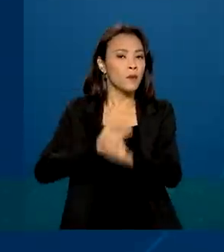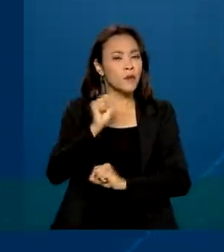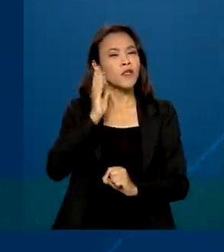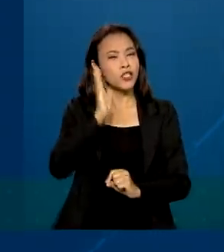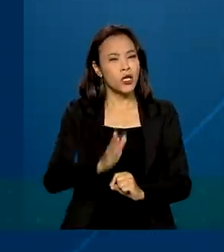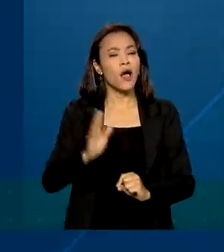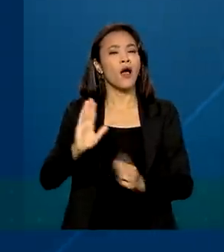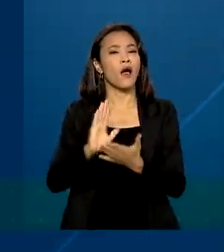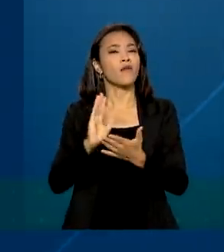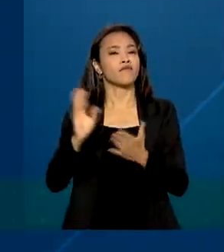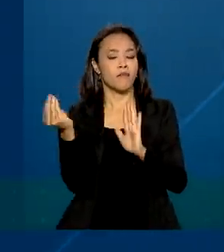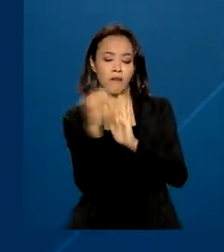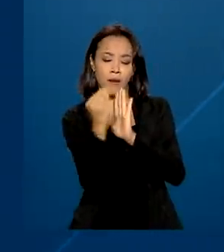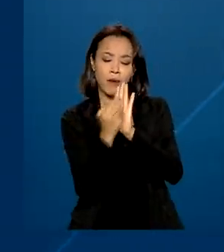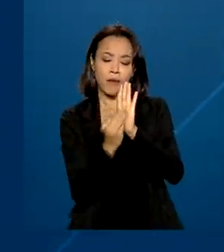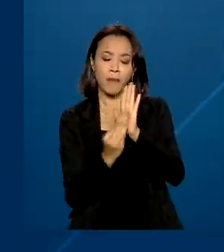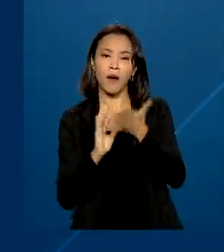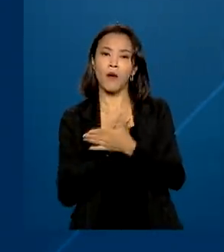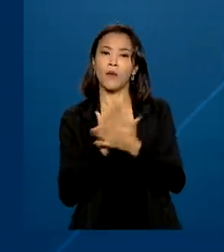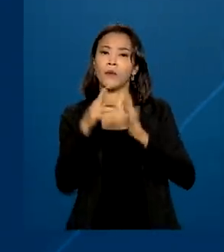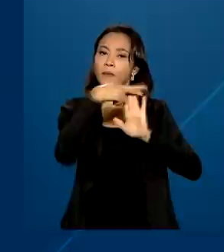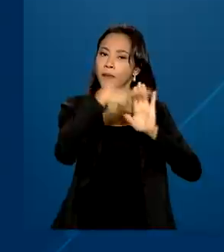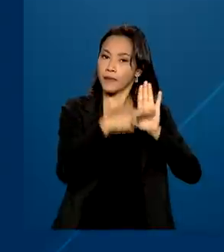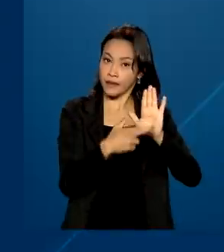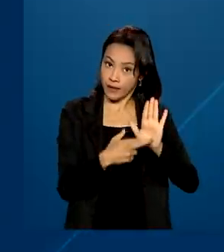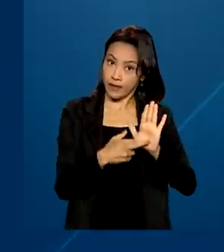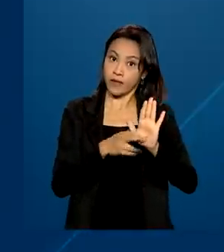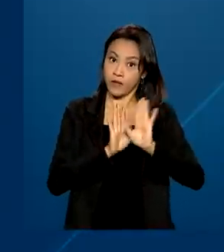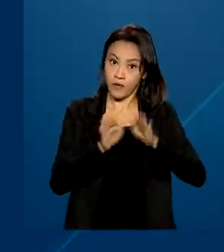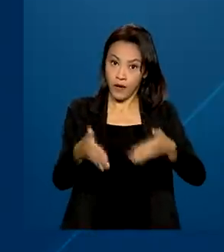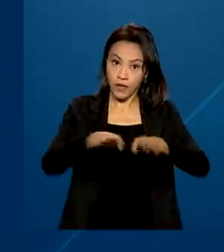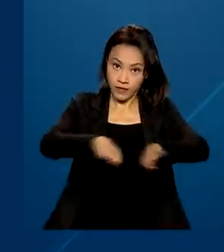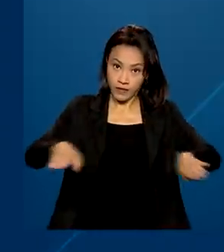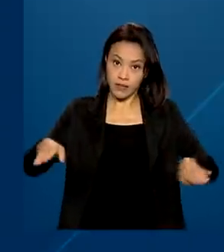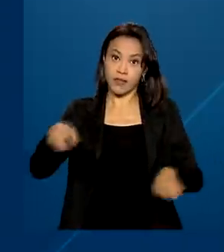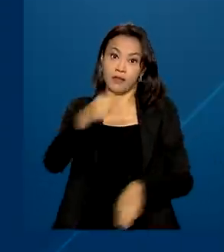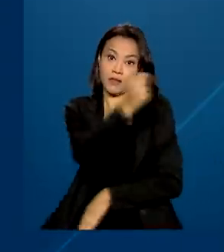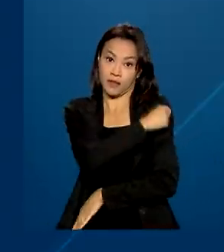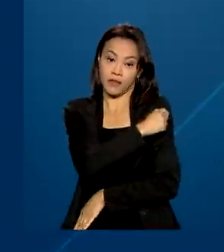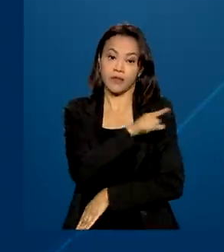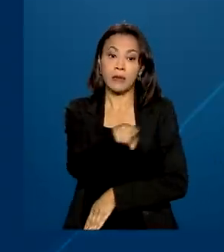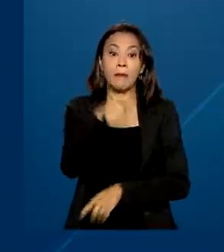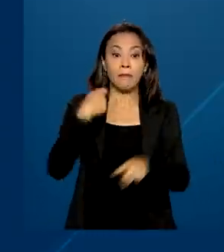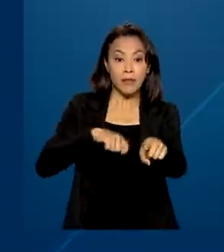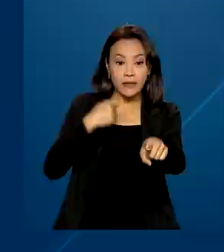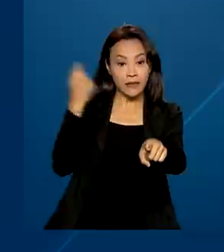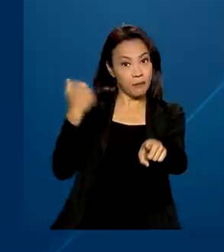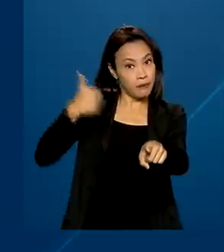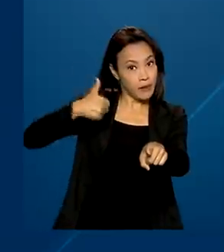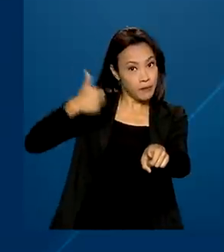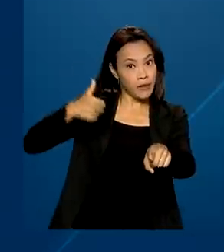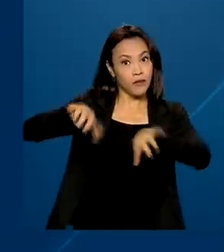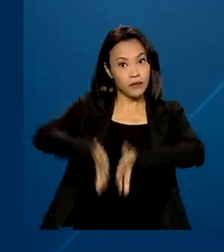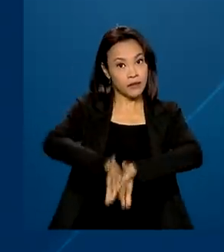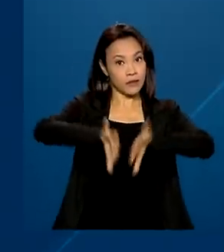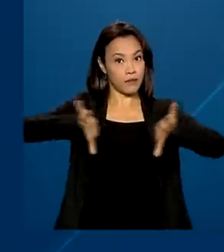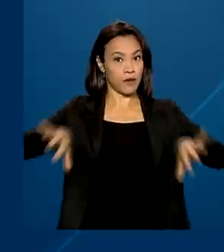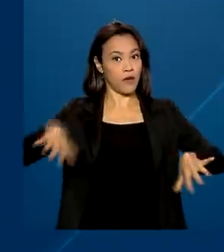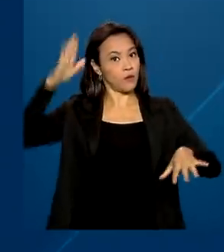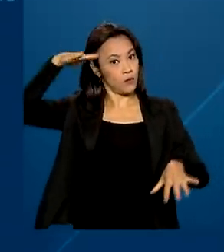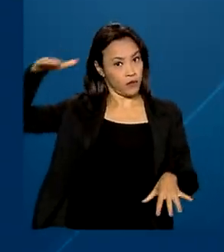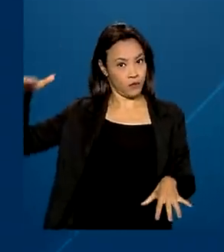algumas recomendações sobre a vacinação infantil. A vacinação das crianças deverá ser realizada em ambientes separados dos